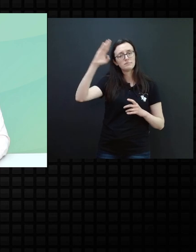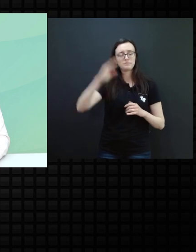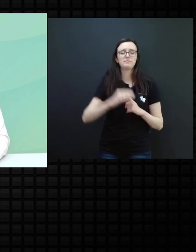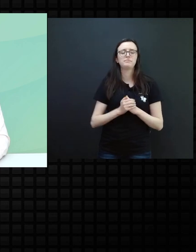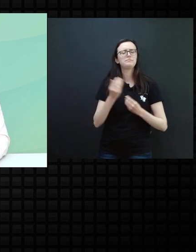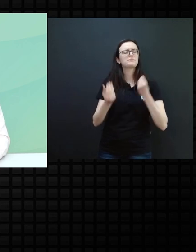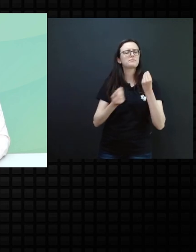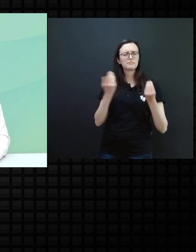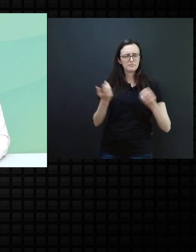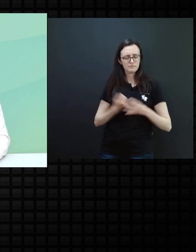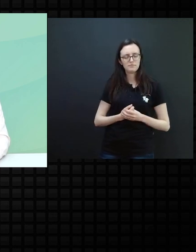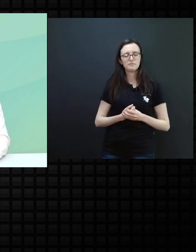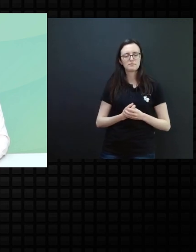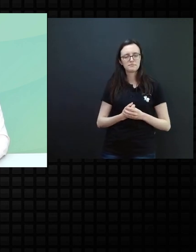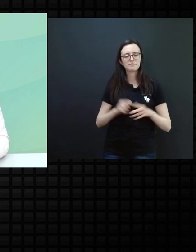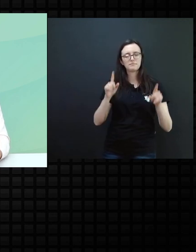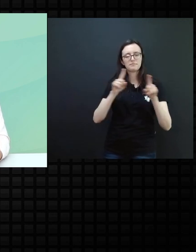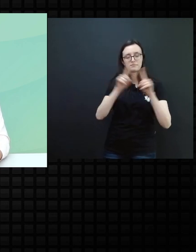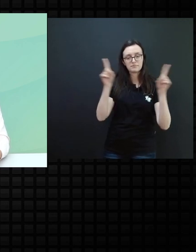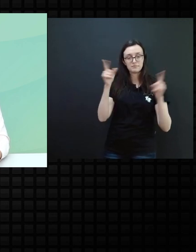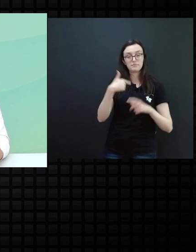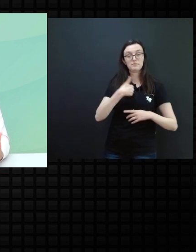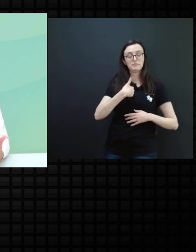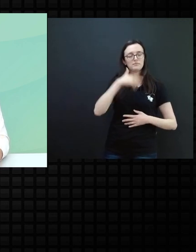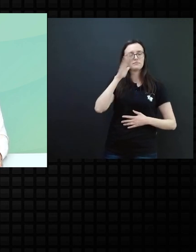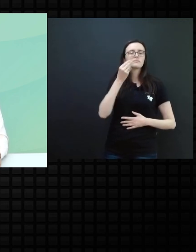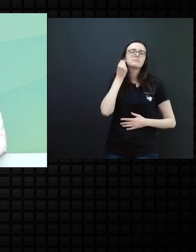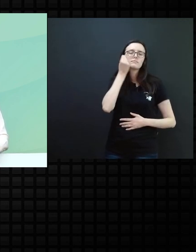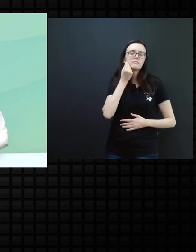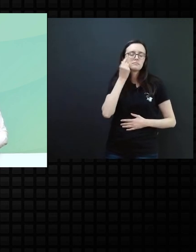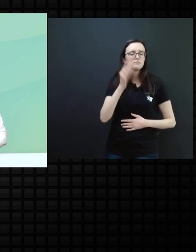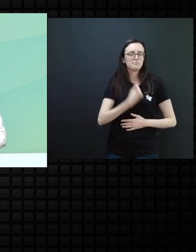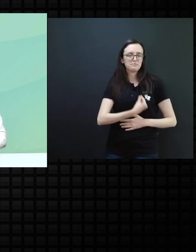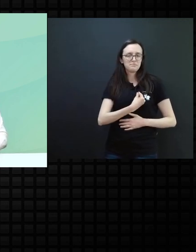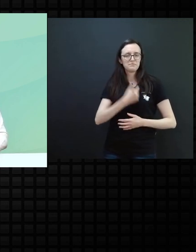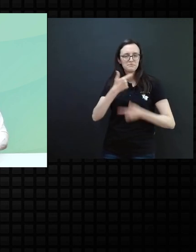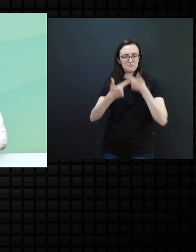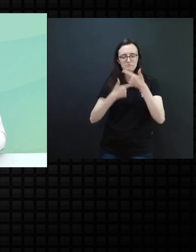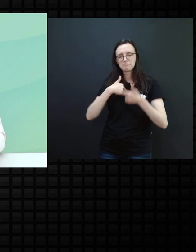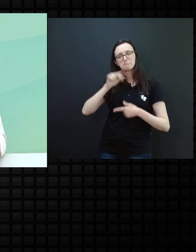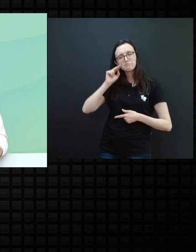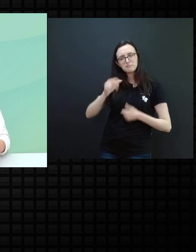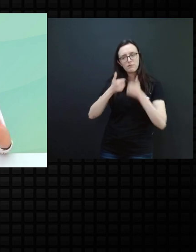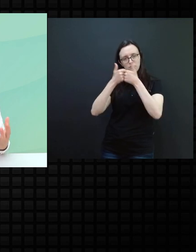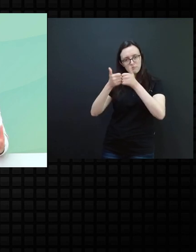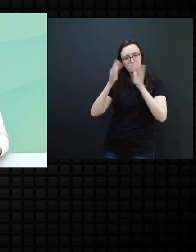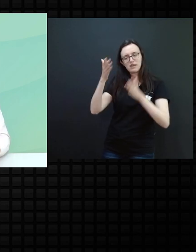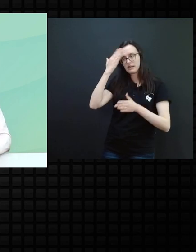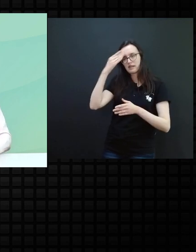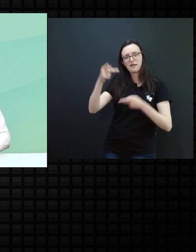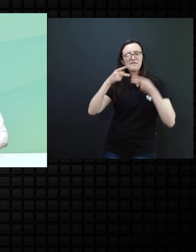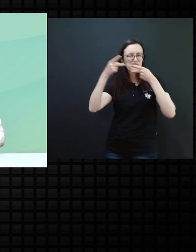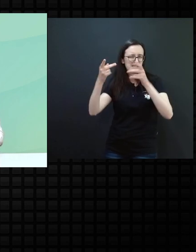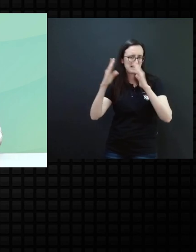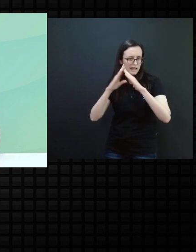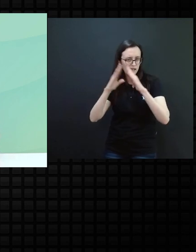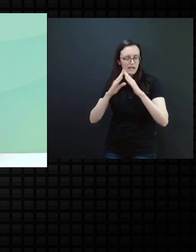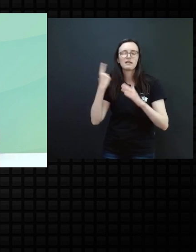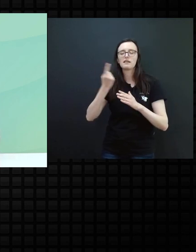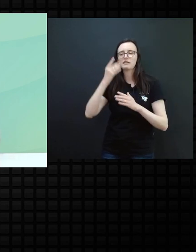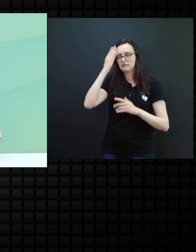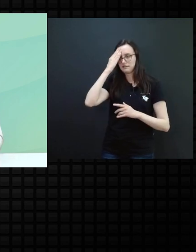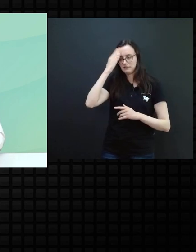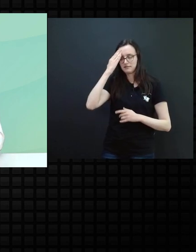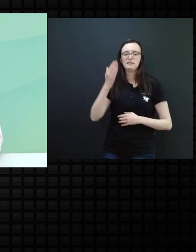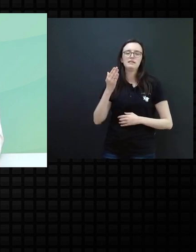realizado, mas eu, eu vivenciei, né, esse trabalho de vocês, eu sei que é feita a visita na casa, a gente não